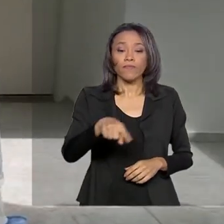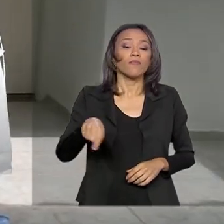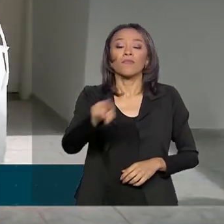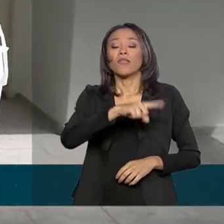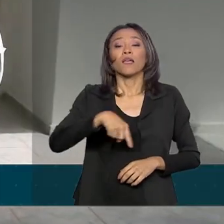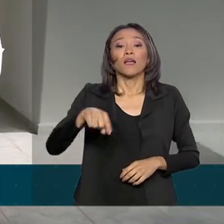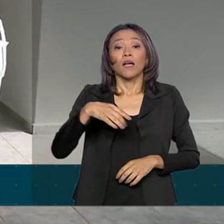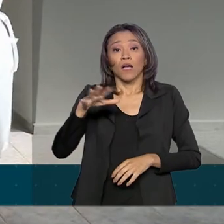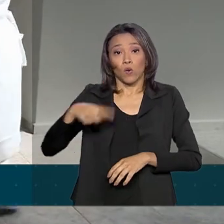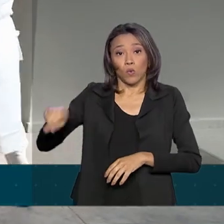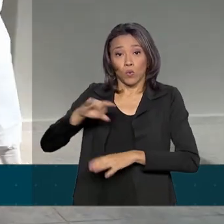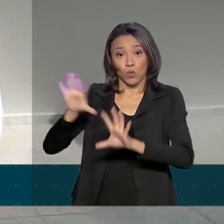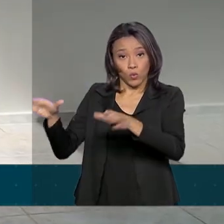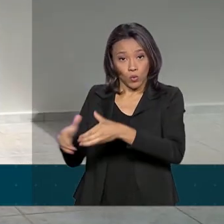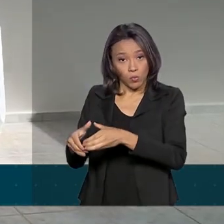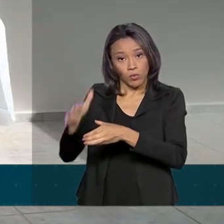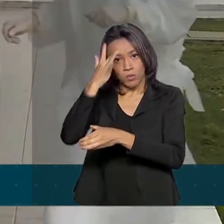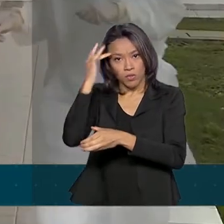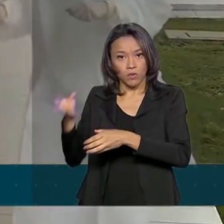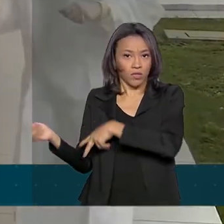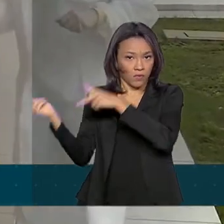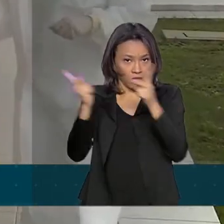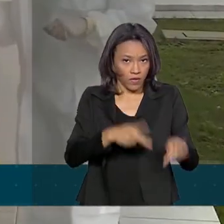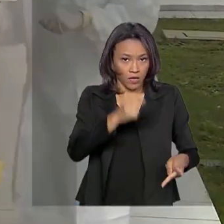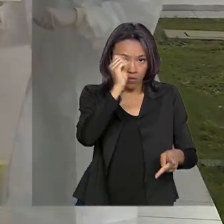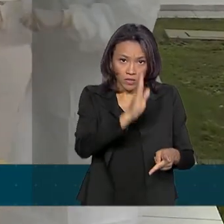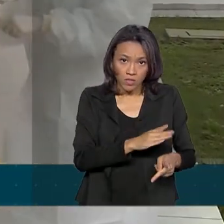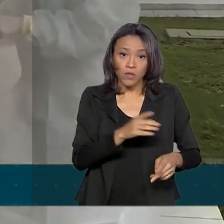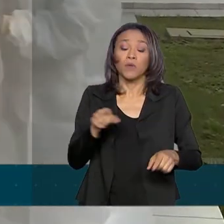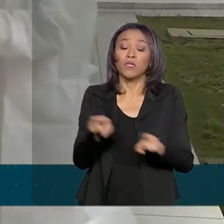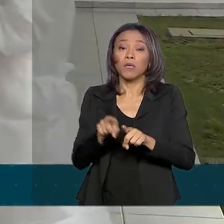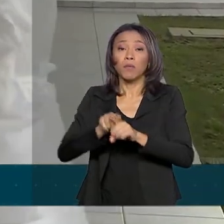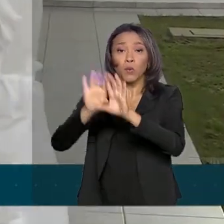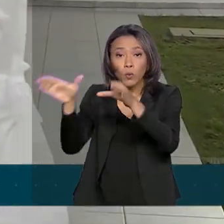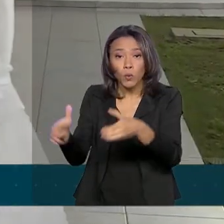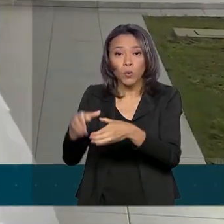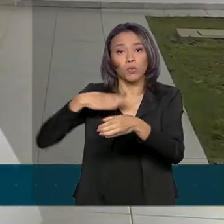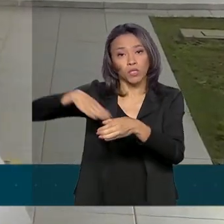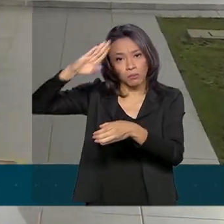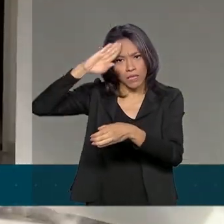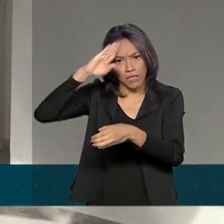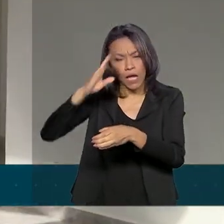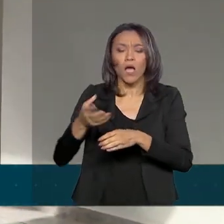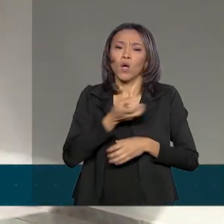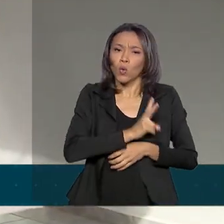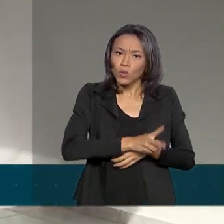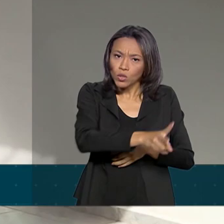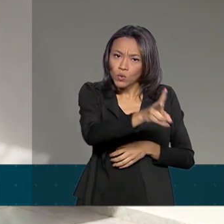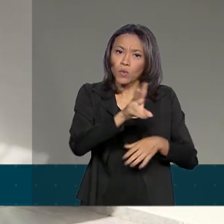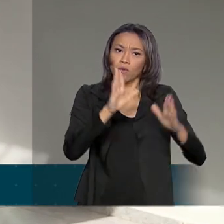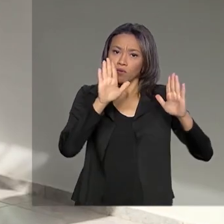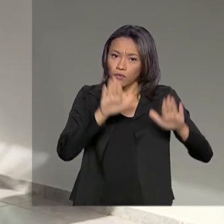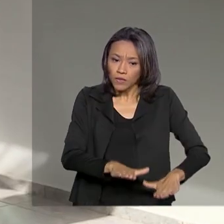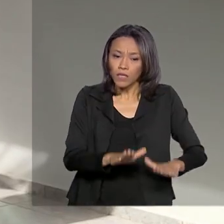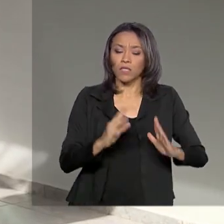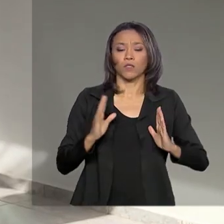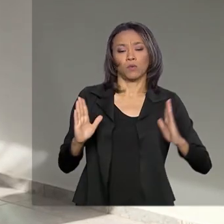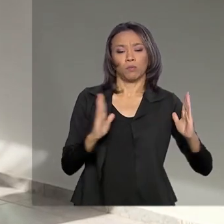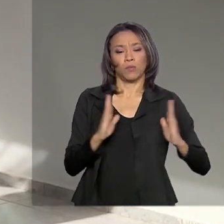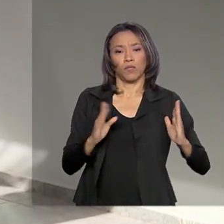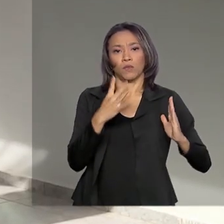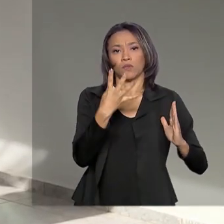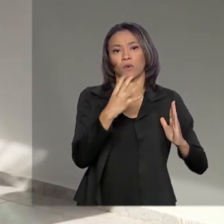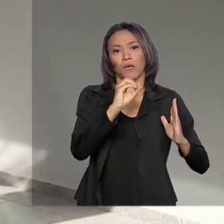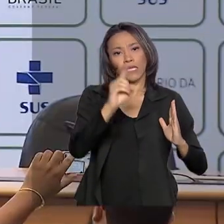repatriados e os militares que participaram da Operação Regresso continuam cumprindo a quarentena no hotel de trânsito na base aérea de